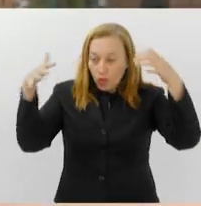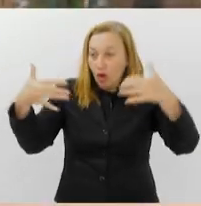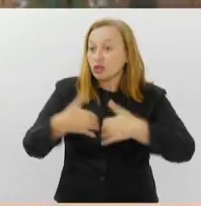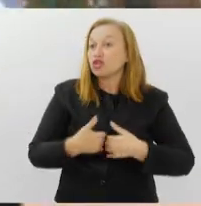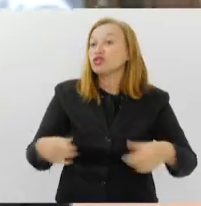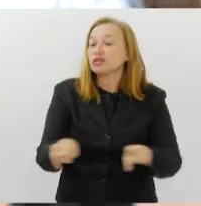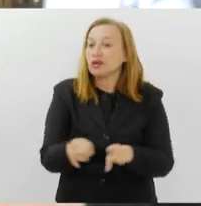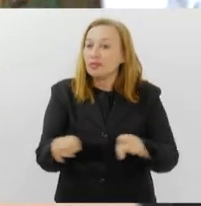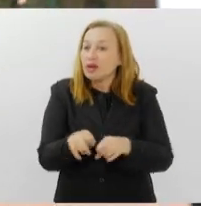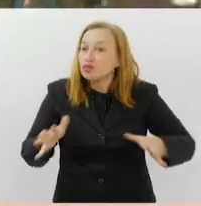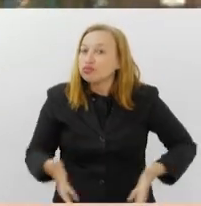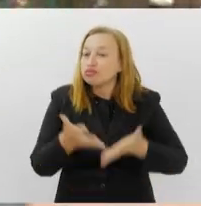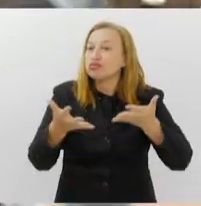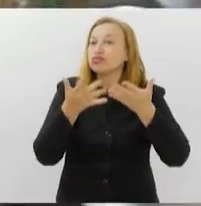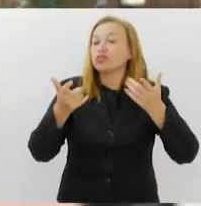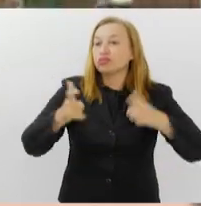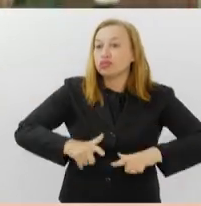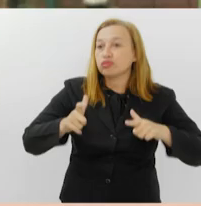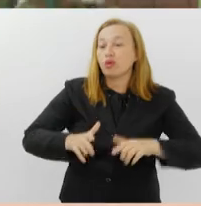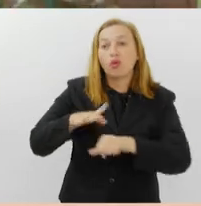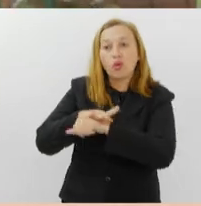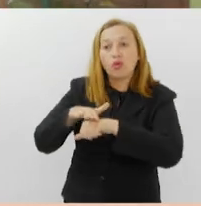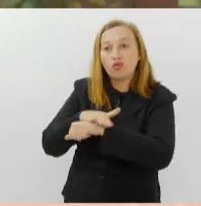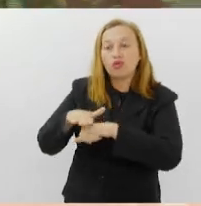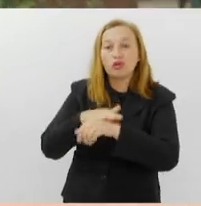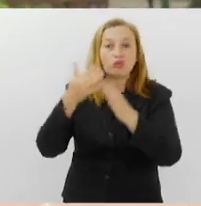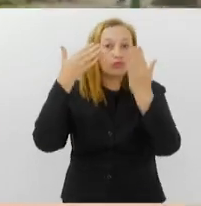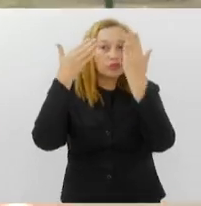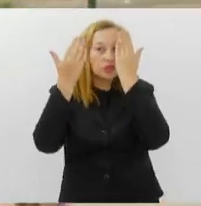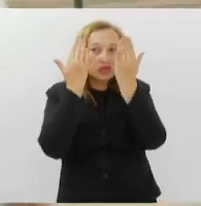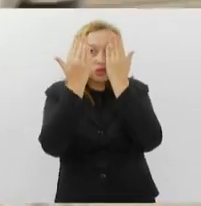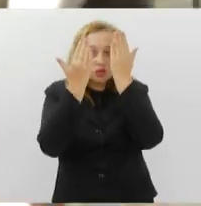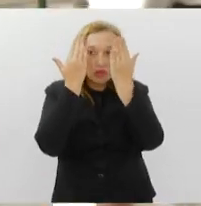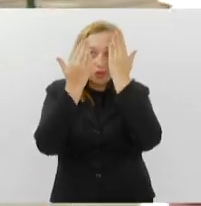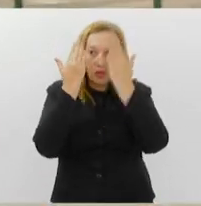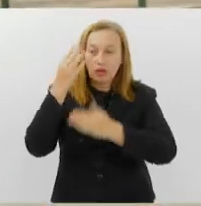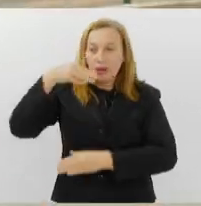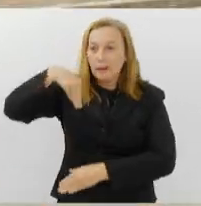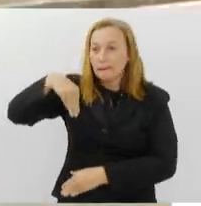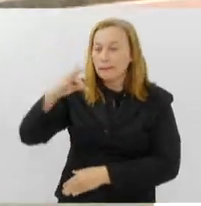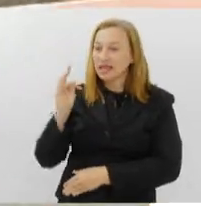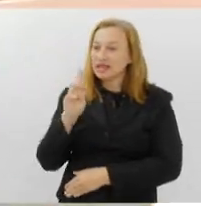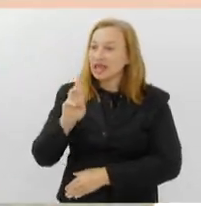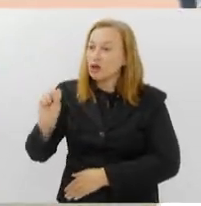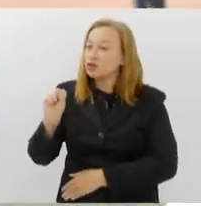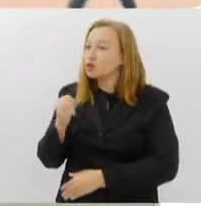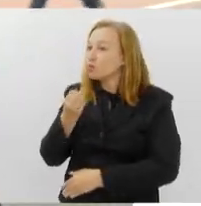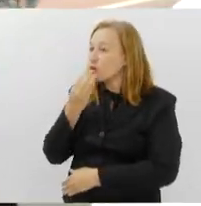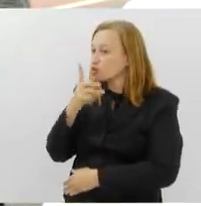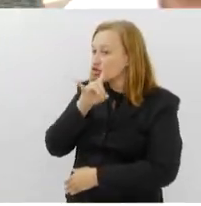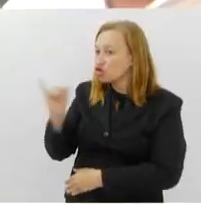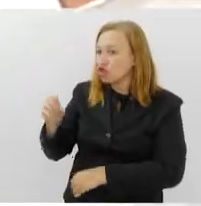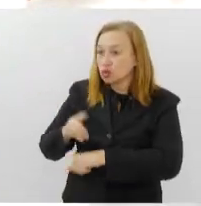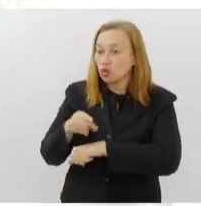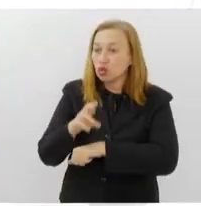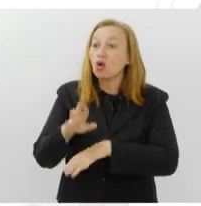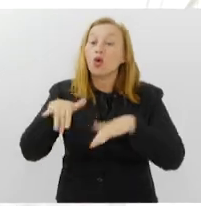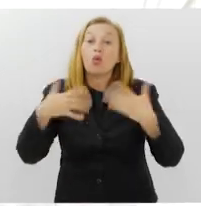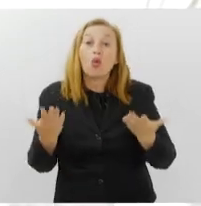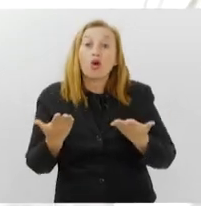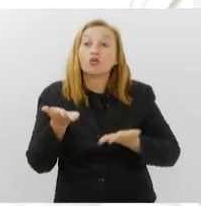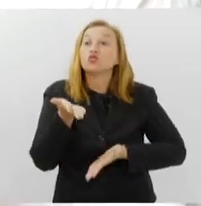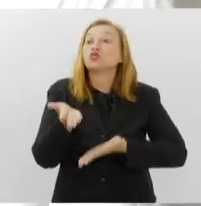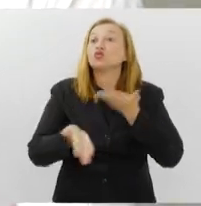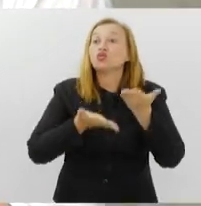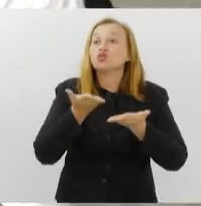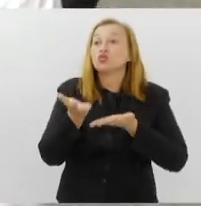fatores ambientes. E a gente conversa hoje aqui com o psicólogo clínico, o Matheus Carounis. Bom dia, doutor. Quais são os cuidados, quais seriam os